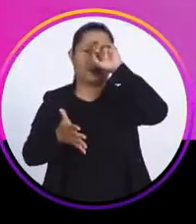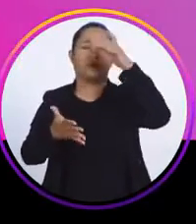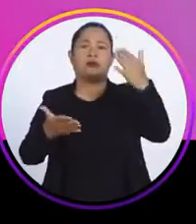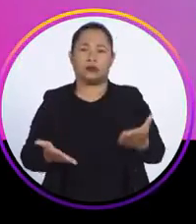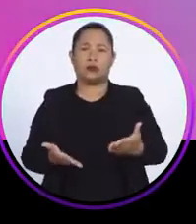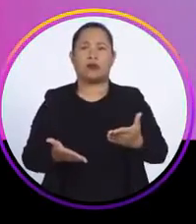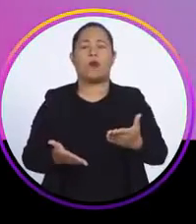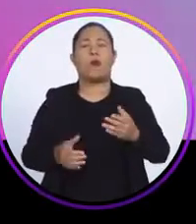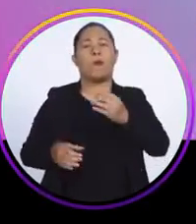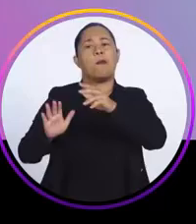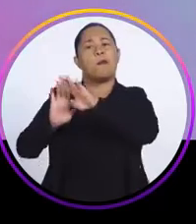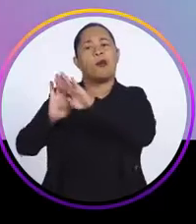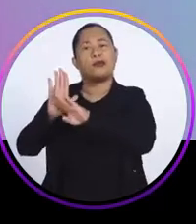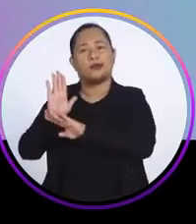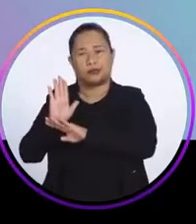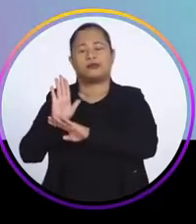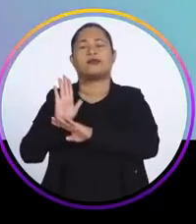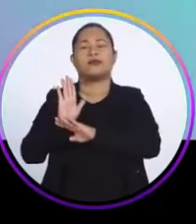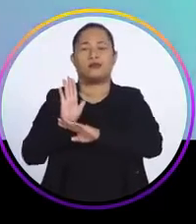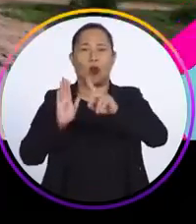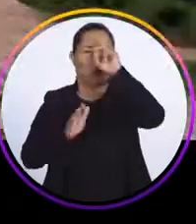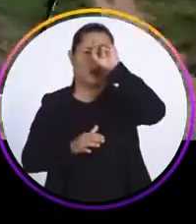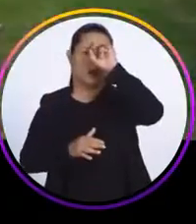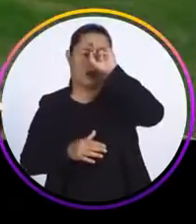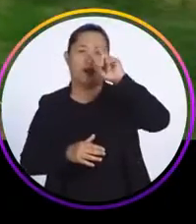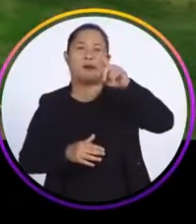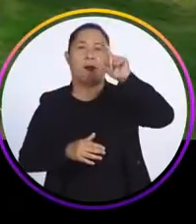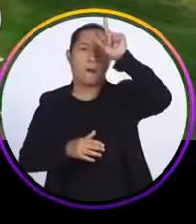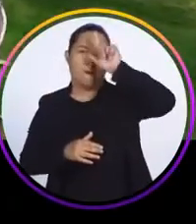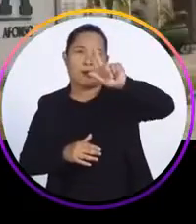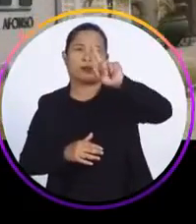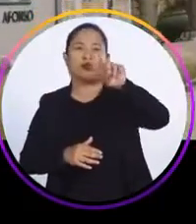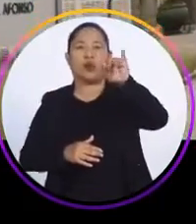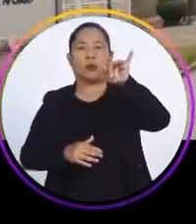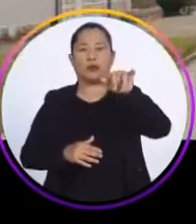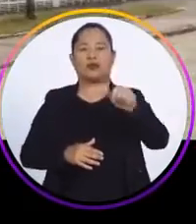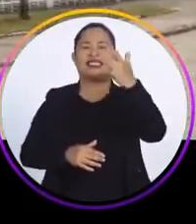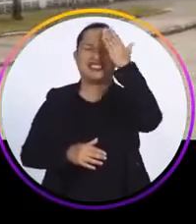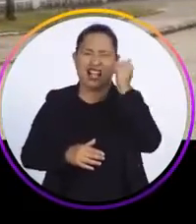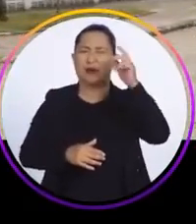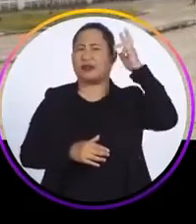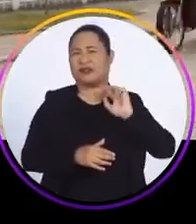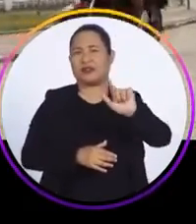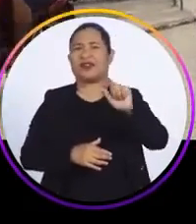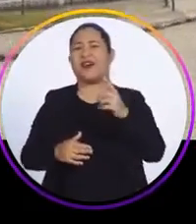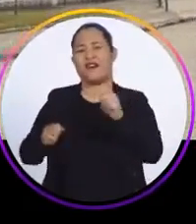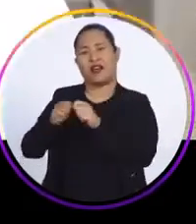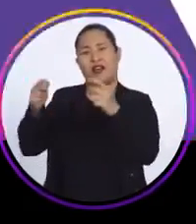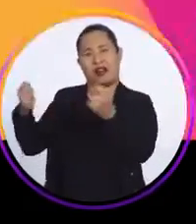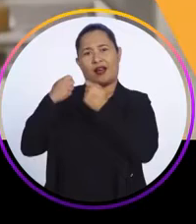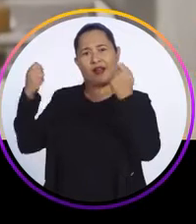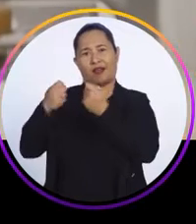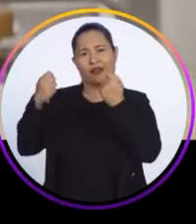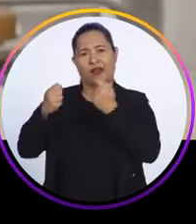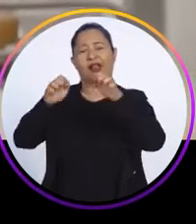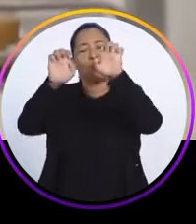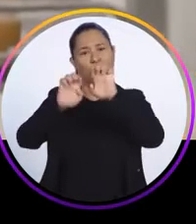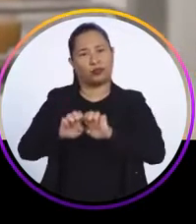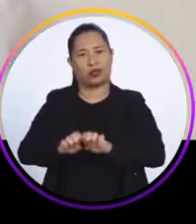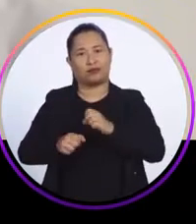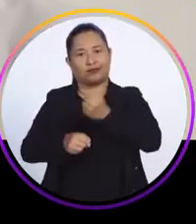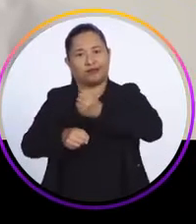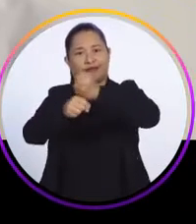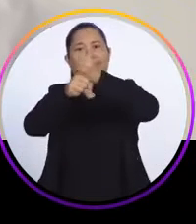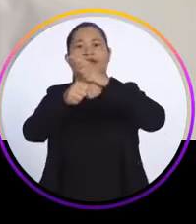E retomar o projeto do Hospital Mestre Dominguinhos. Raquel sabe como fazer porque já fez em Caruaru. Foi totalmente